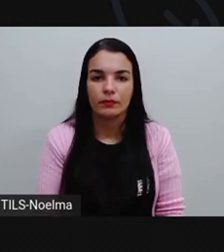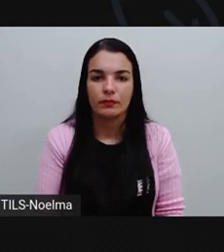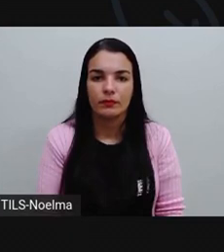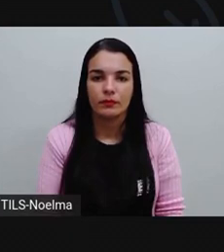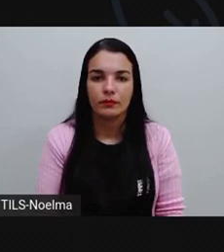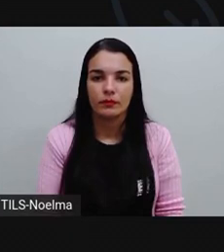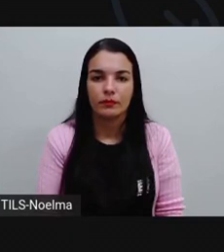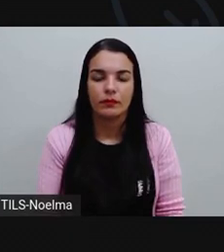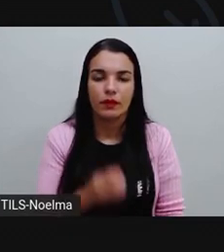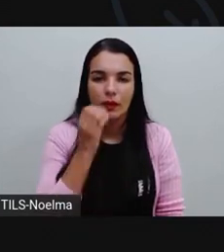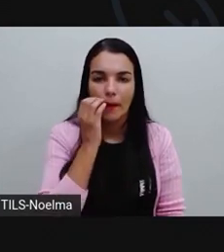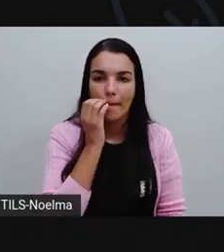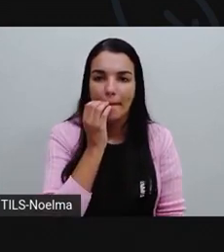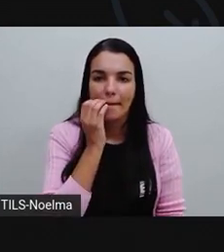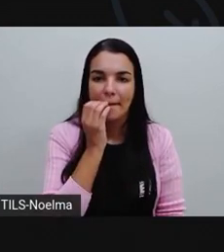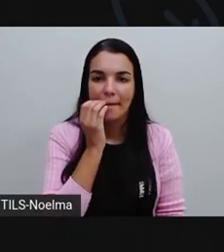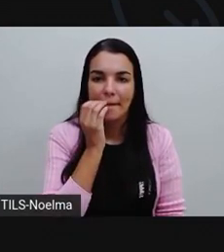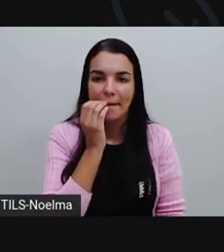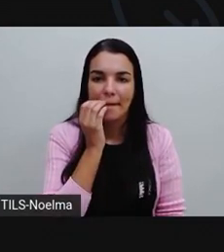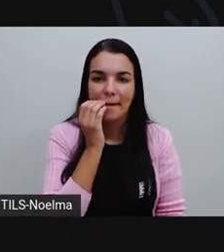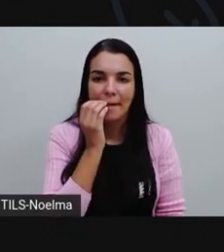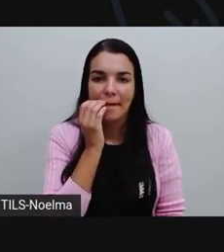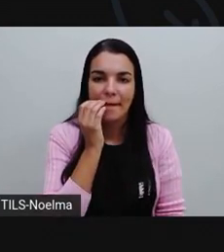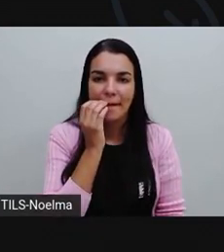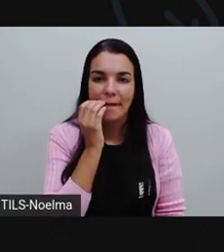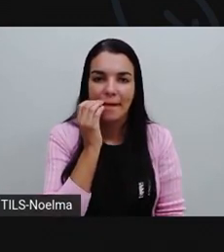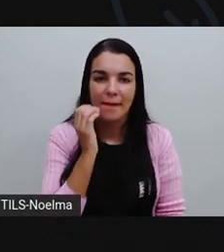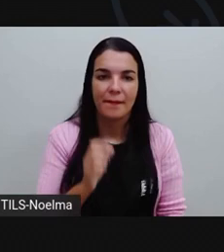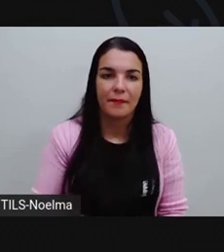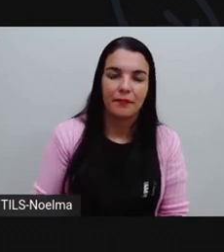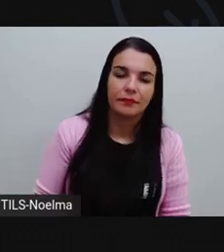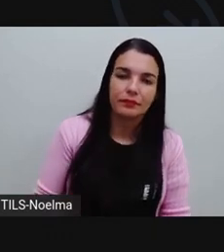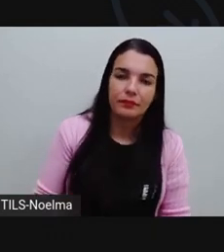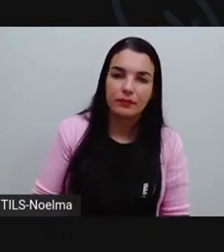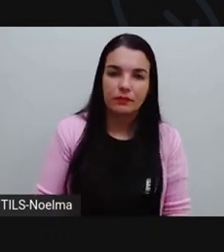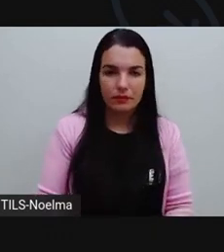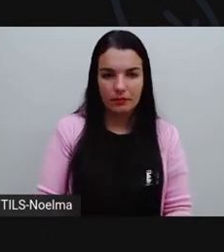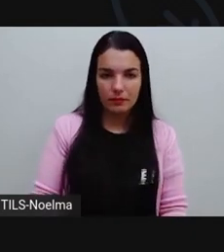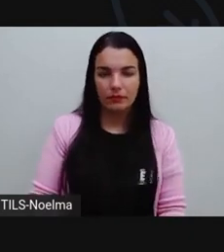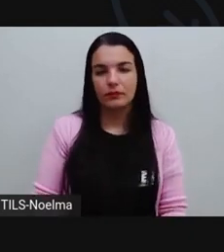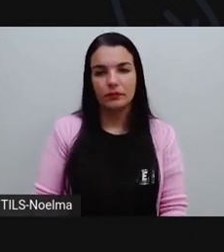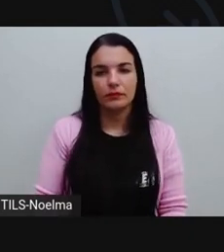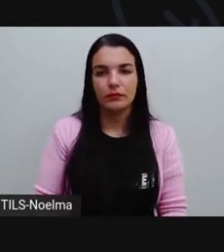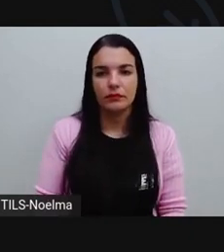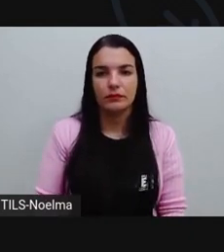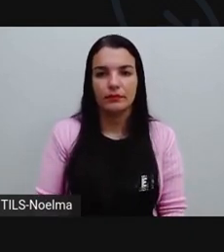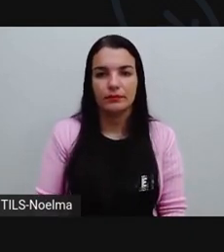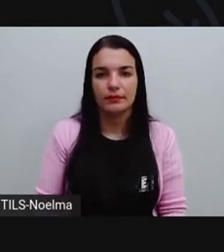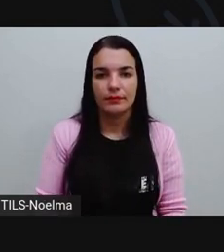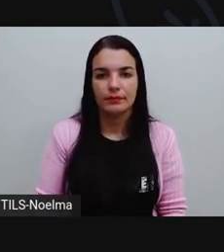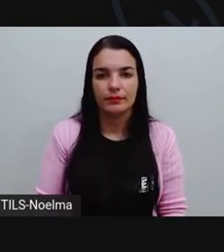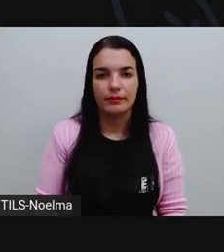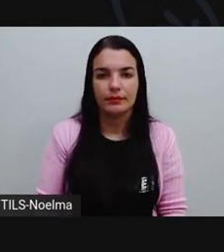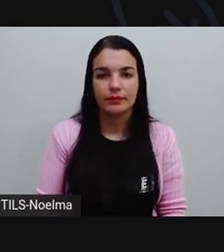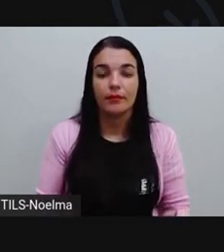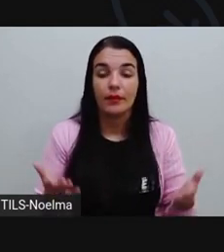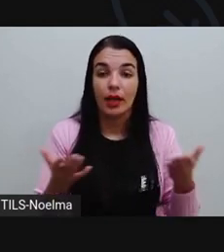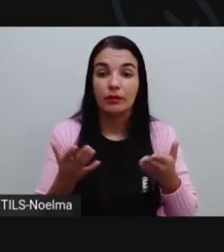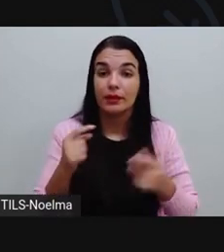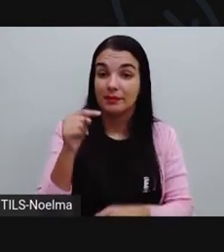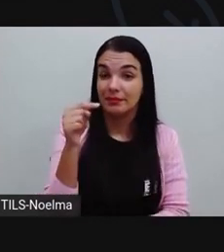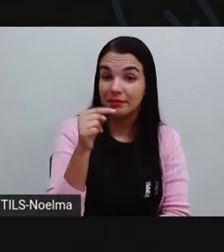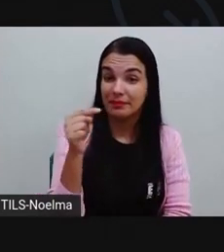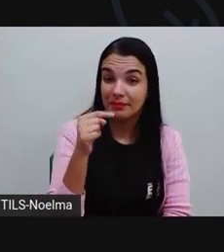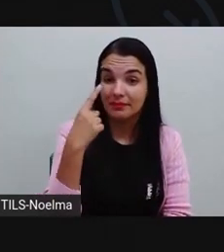Em 2019, nós tivemos 136,21. Então, eu preciso fazer